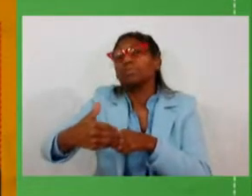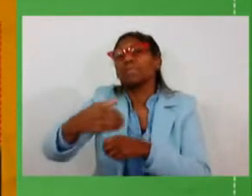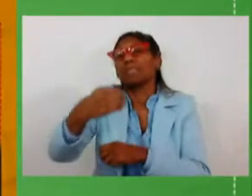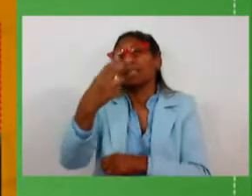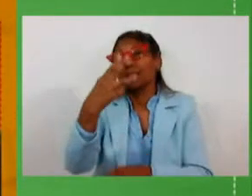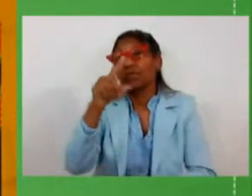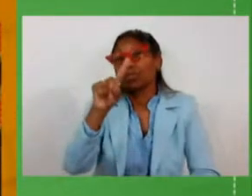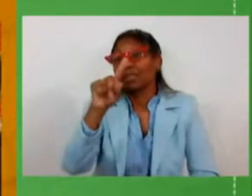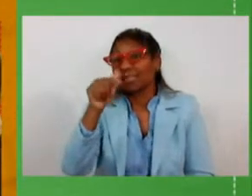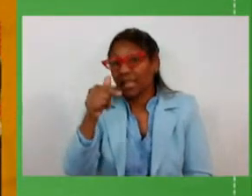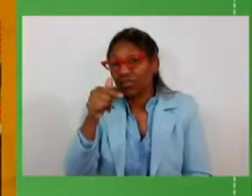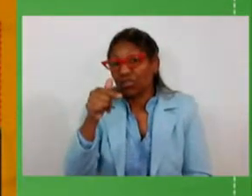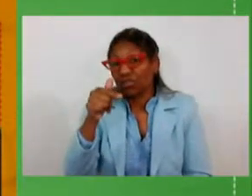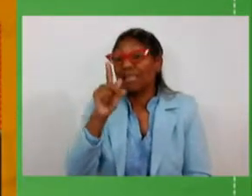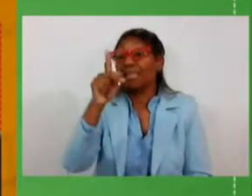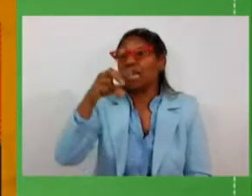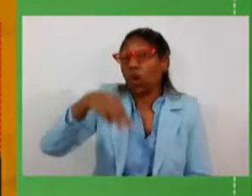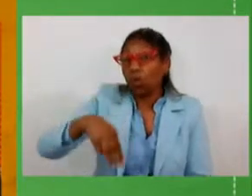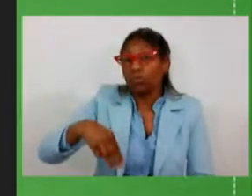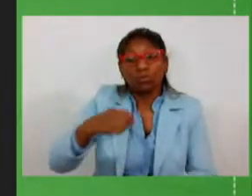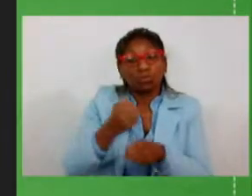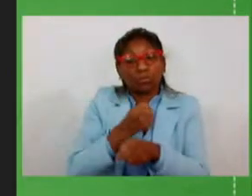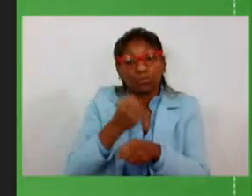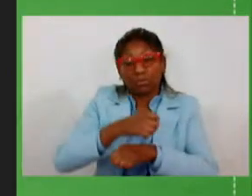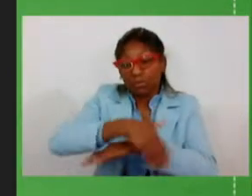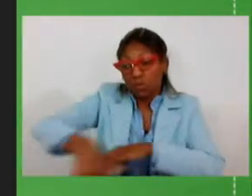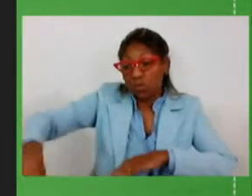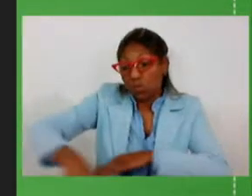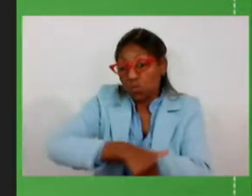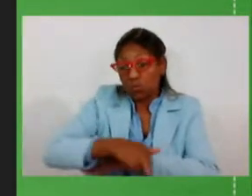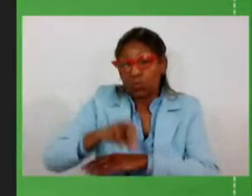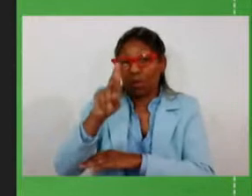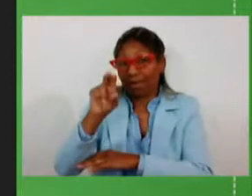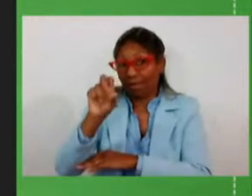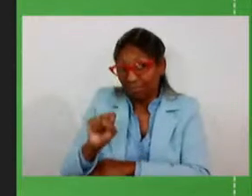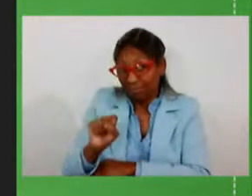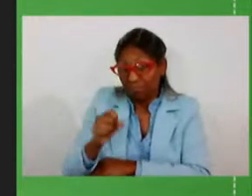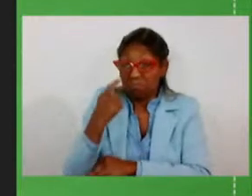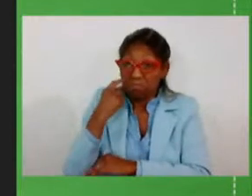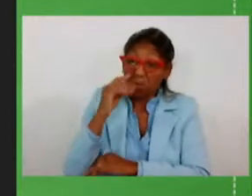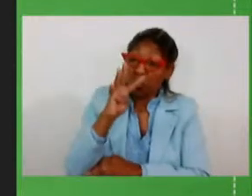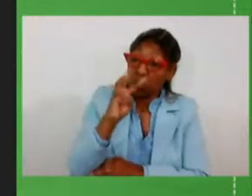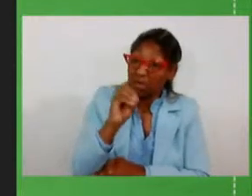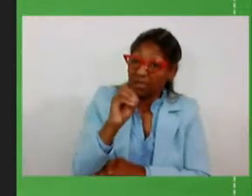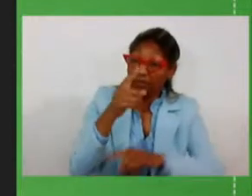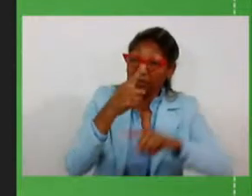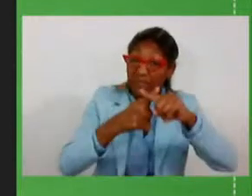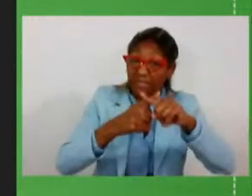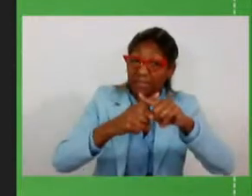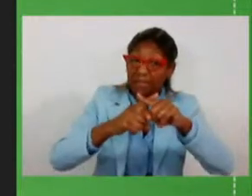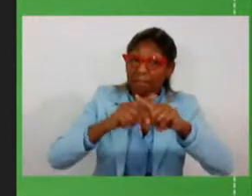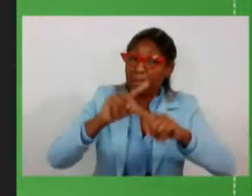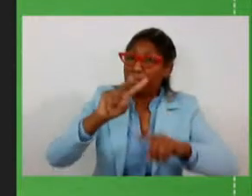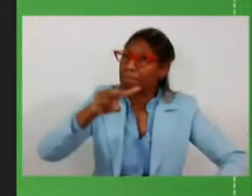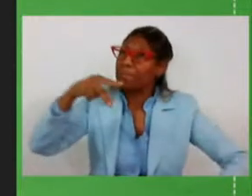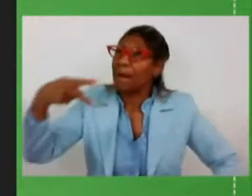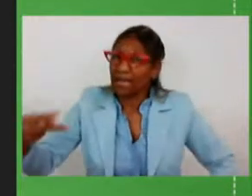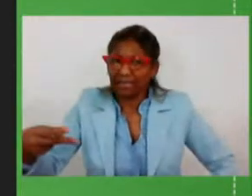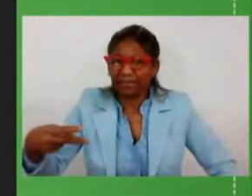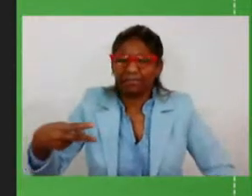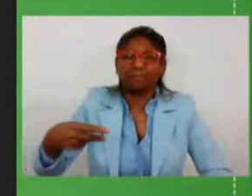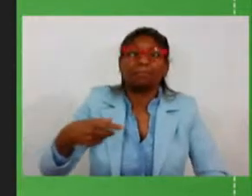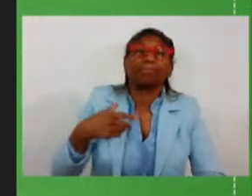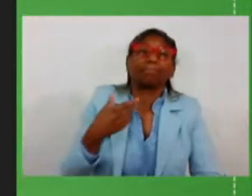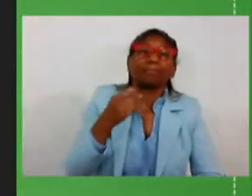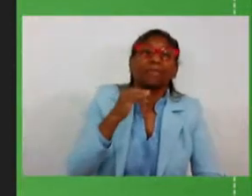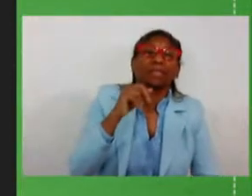quilômetros de estradas no Rio Grande do Sul. 40 vezes mais o que a EGR foi capaz de fazer em nove